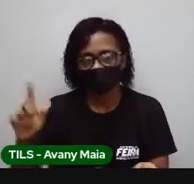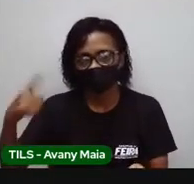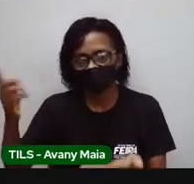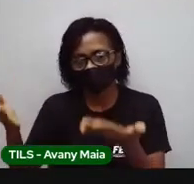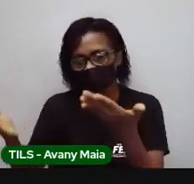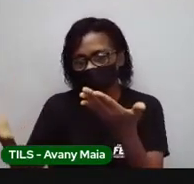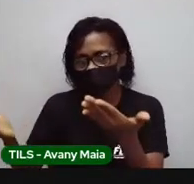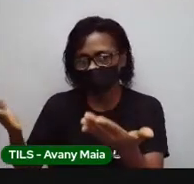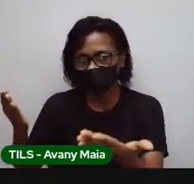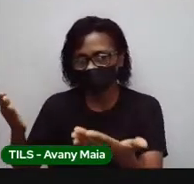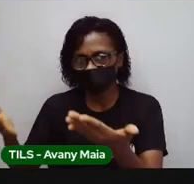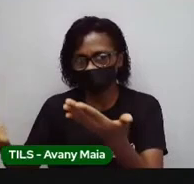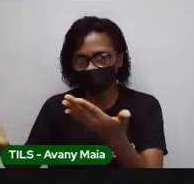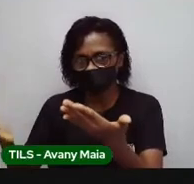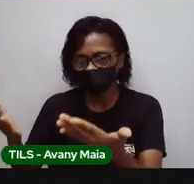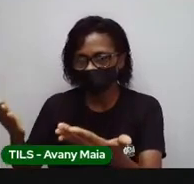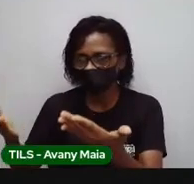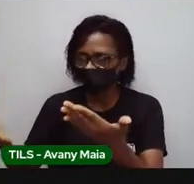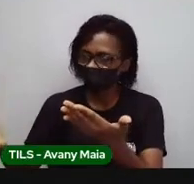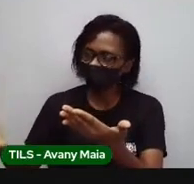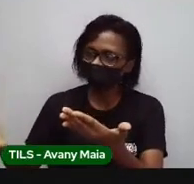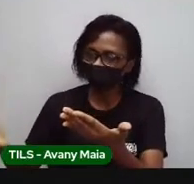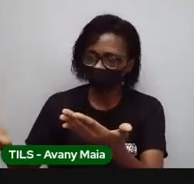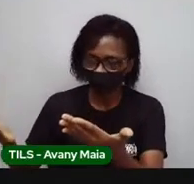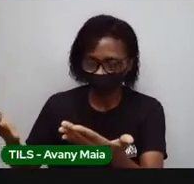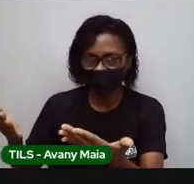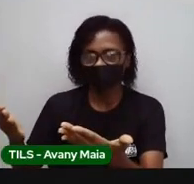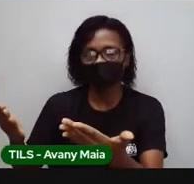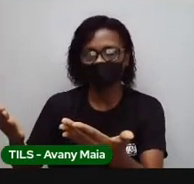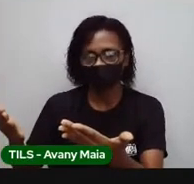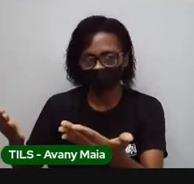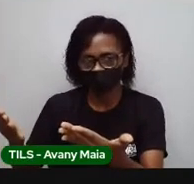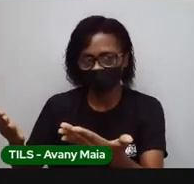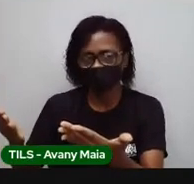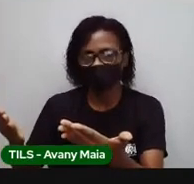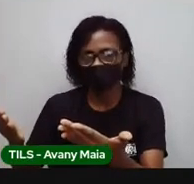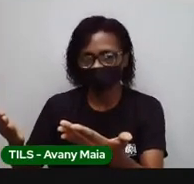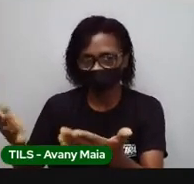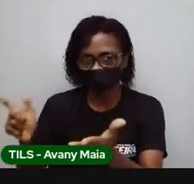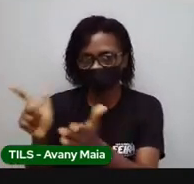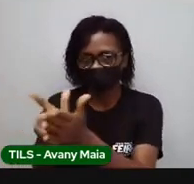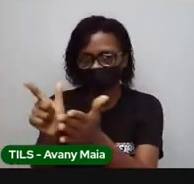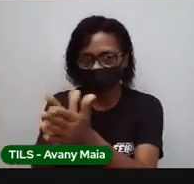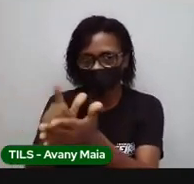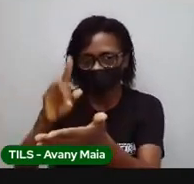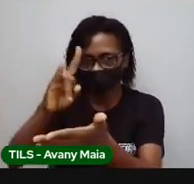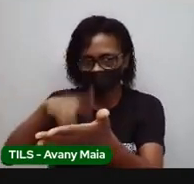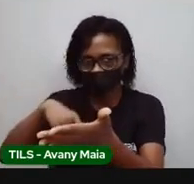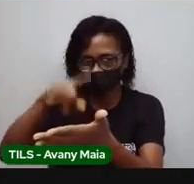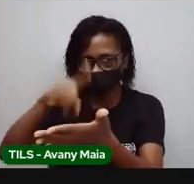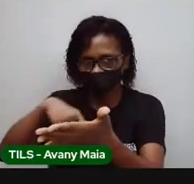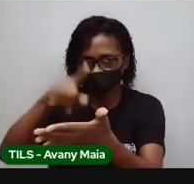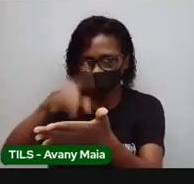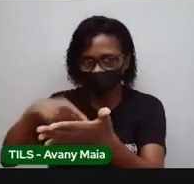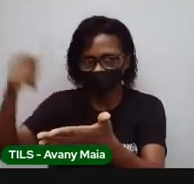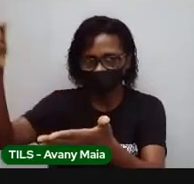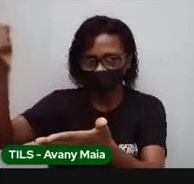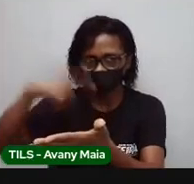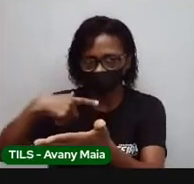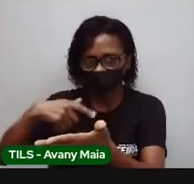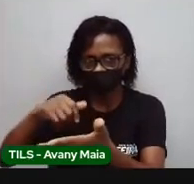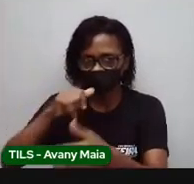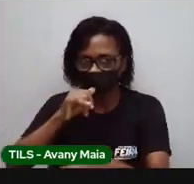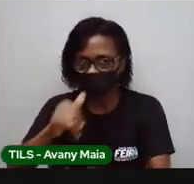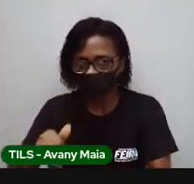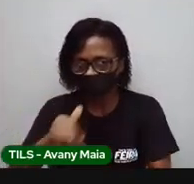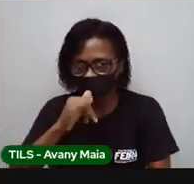com o consumo em quilowatts, hora, que está na sua conta de luz. Claro que não vai ser o mesmo, porque você está